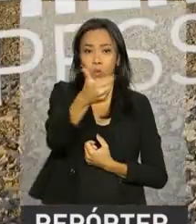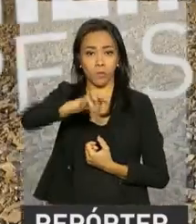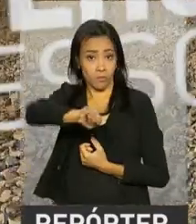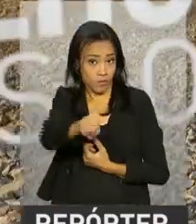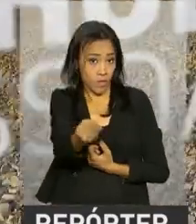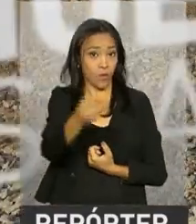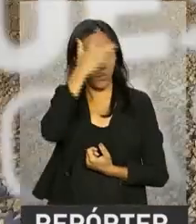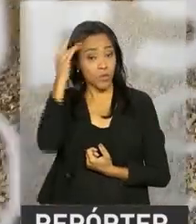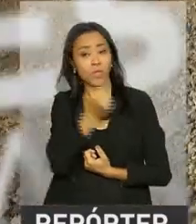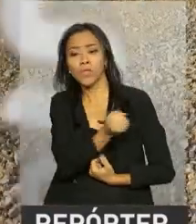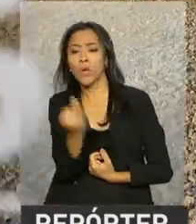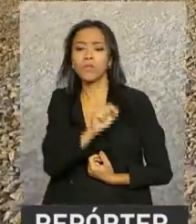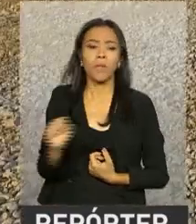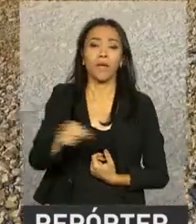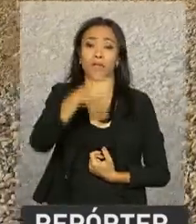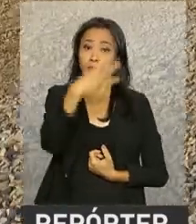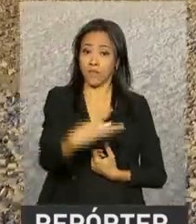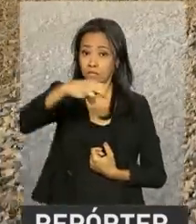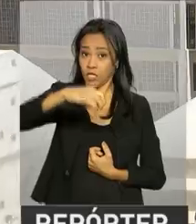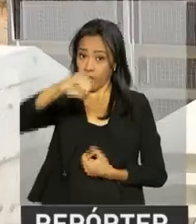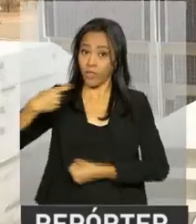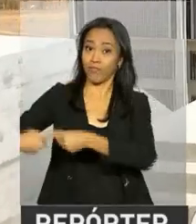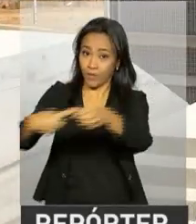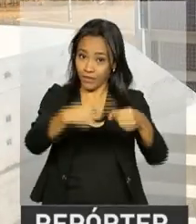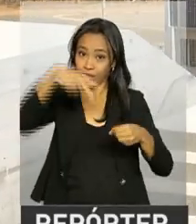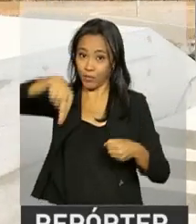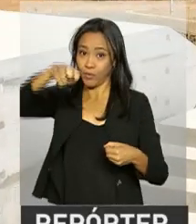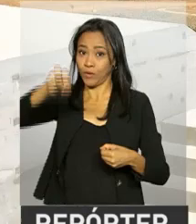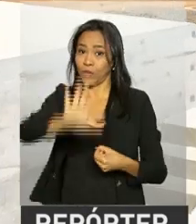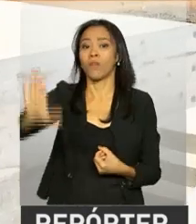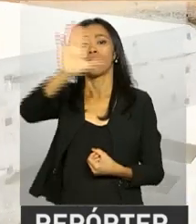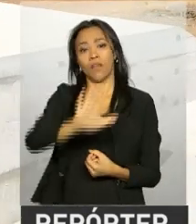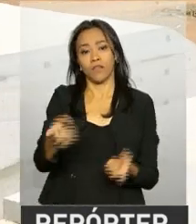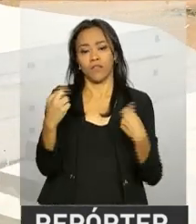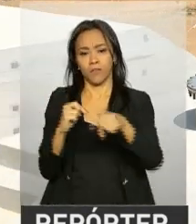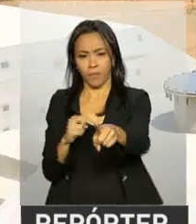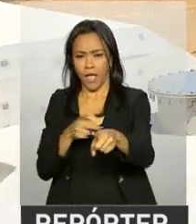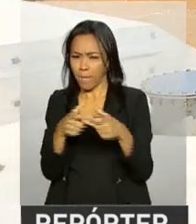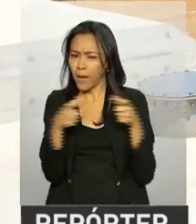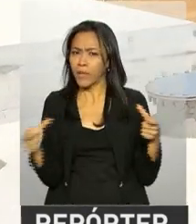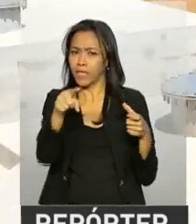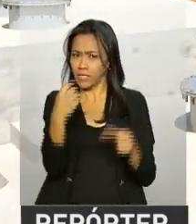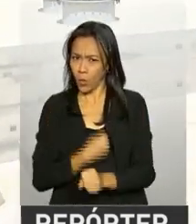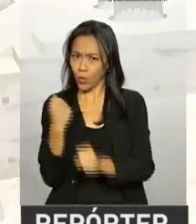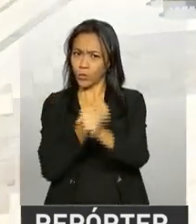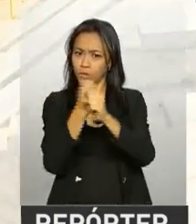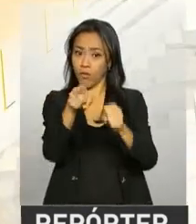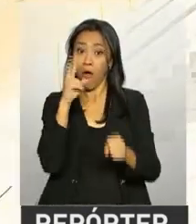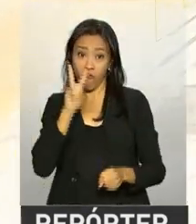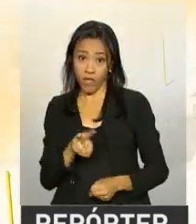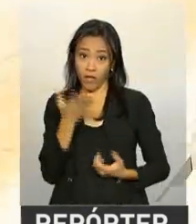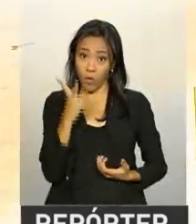em 390 municípios do semiárido. Boa parte das estruturas da integração do Rio São Francisco já está